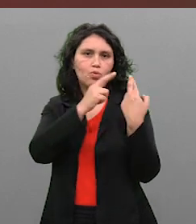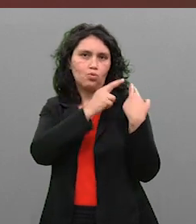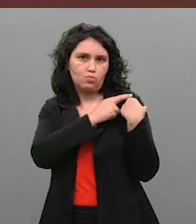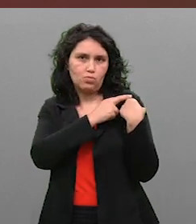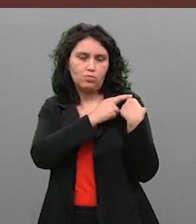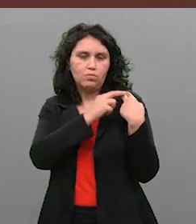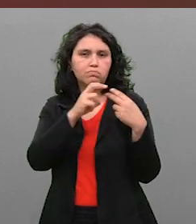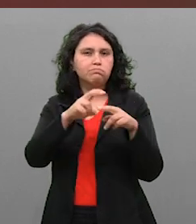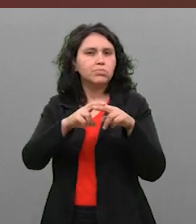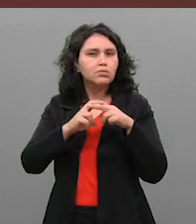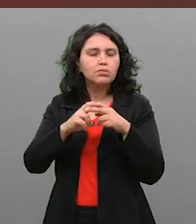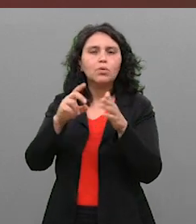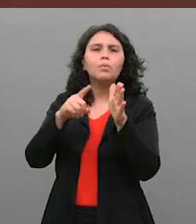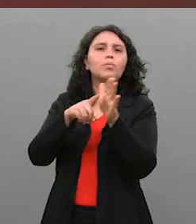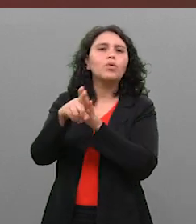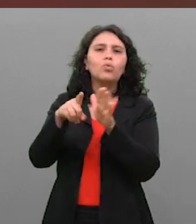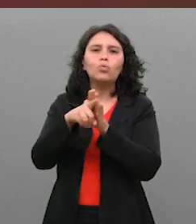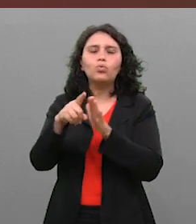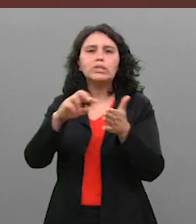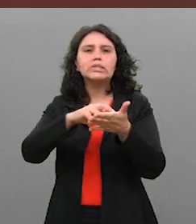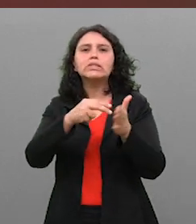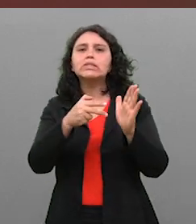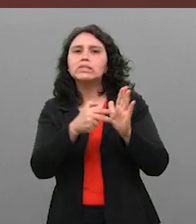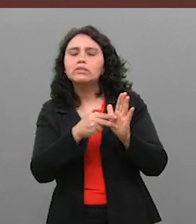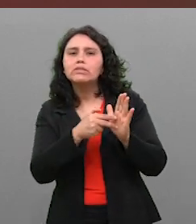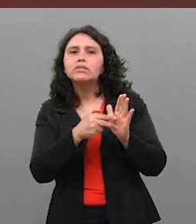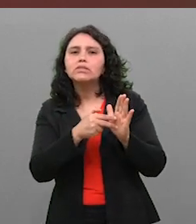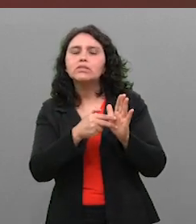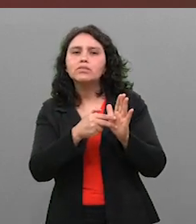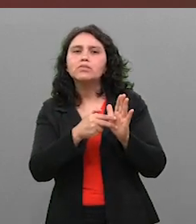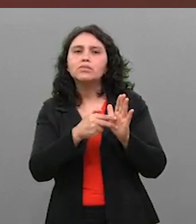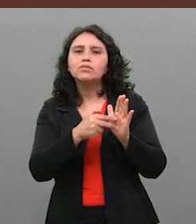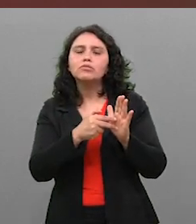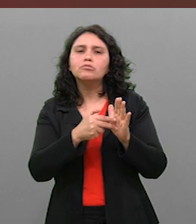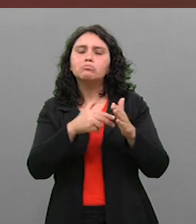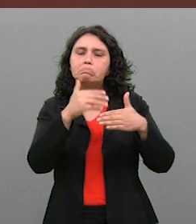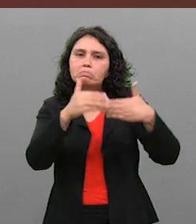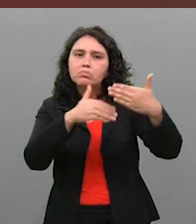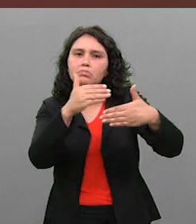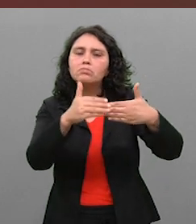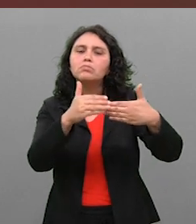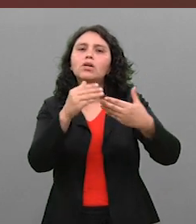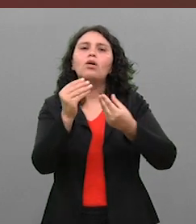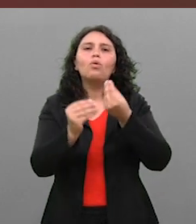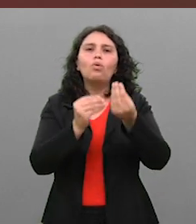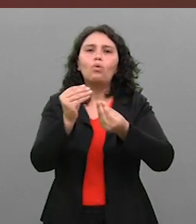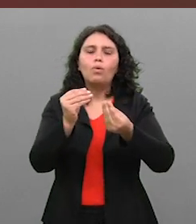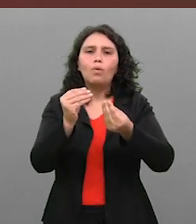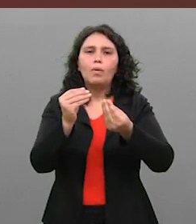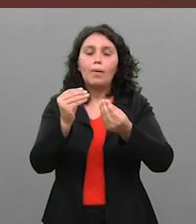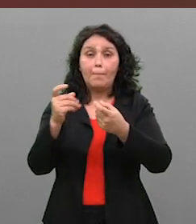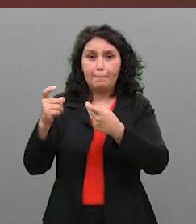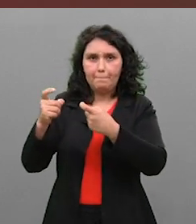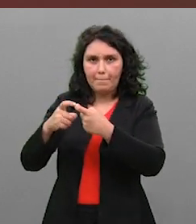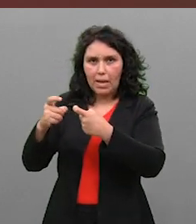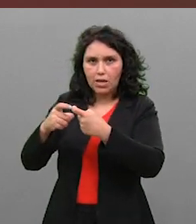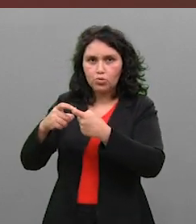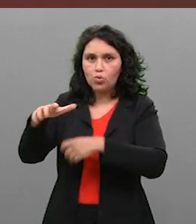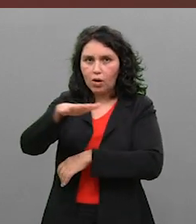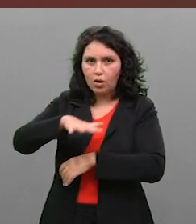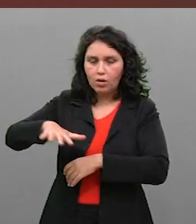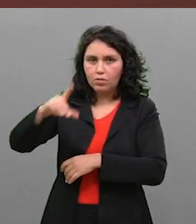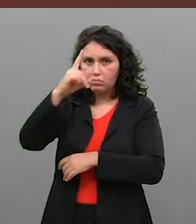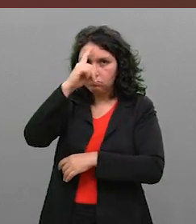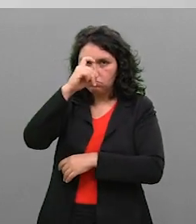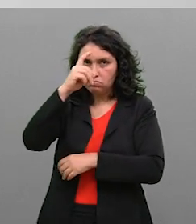é o peeling de fenol e esse procedimento, ele realmente precisa ser feito pelos médicos e em ambiente